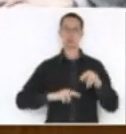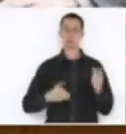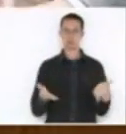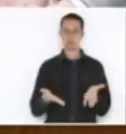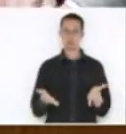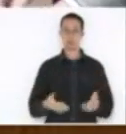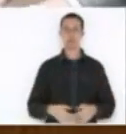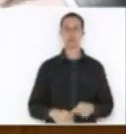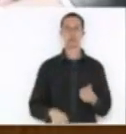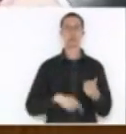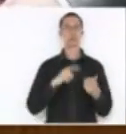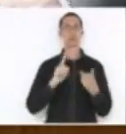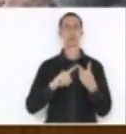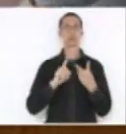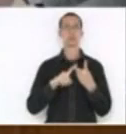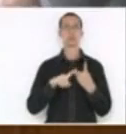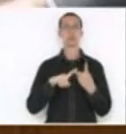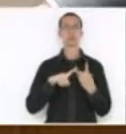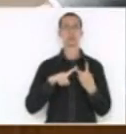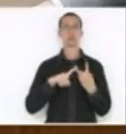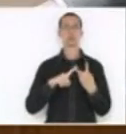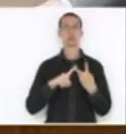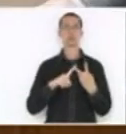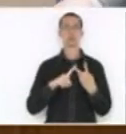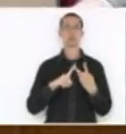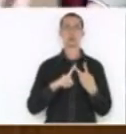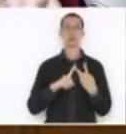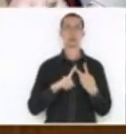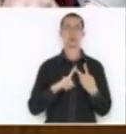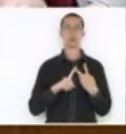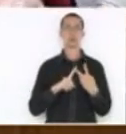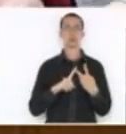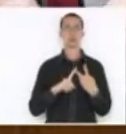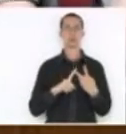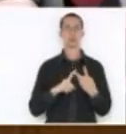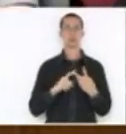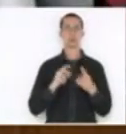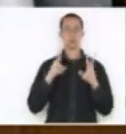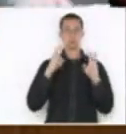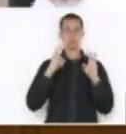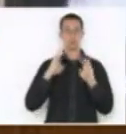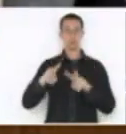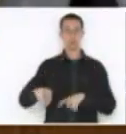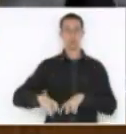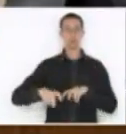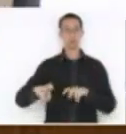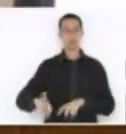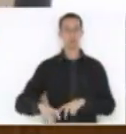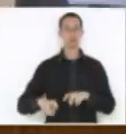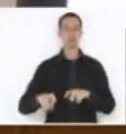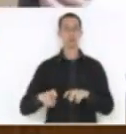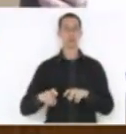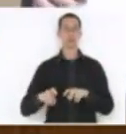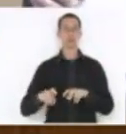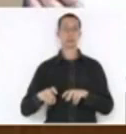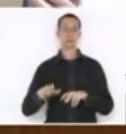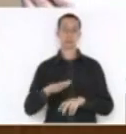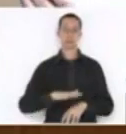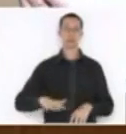a outra... Sobre a agricultura familiar. É, perfeitamente. Prioritariamente as agricultores familiares...